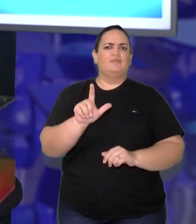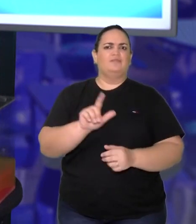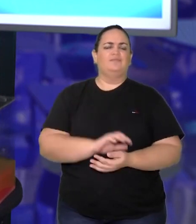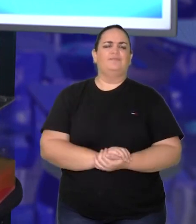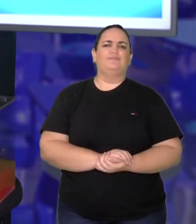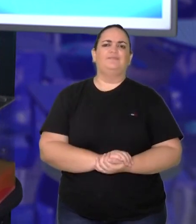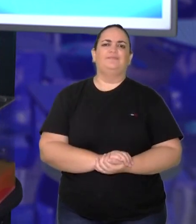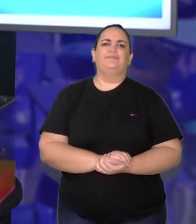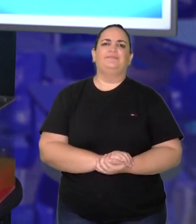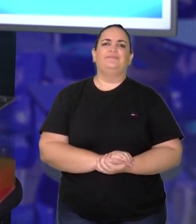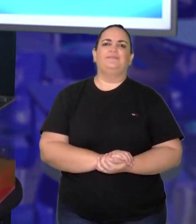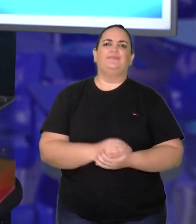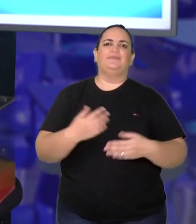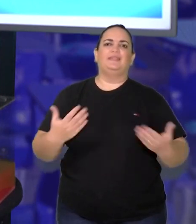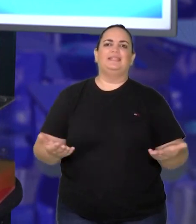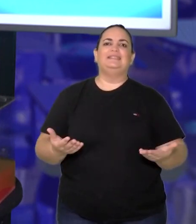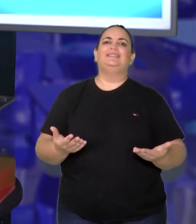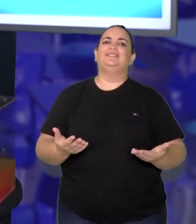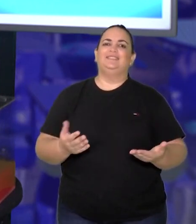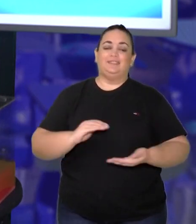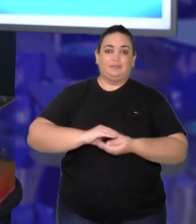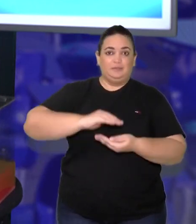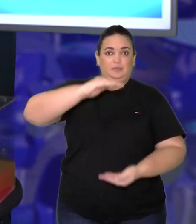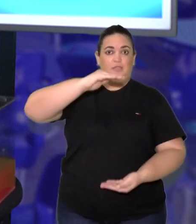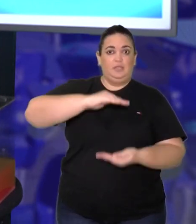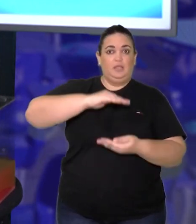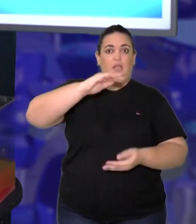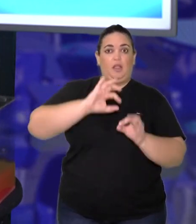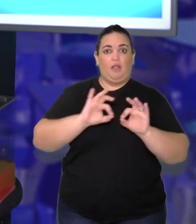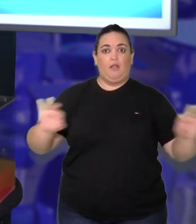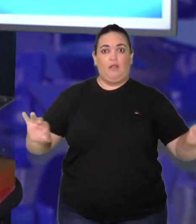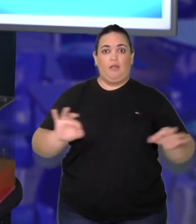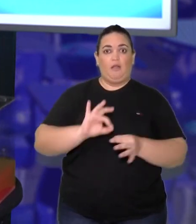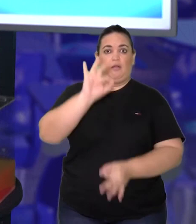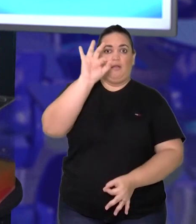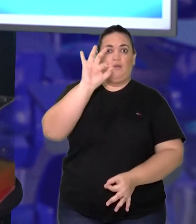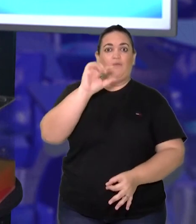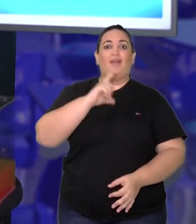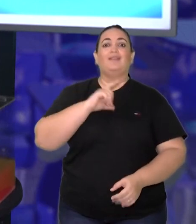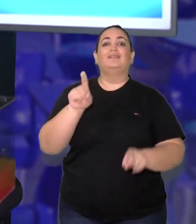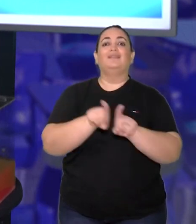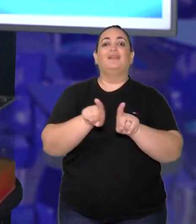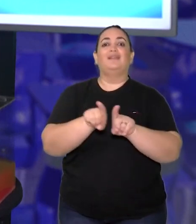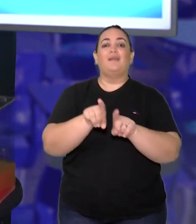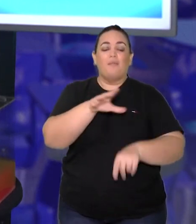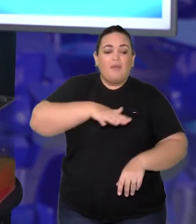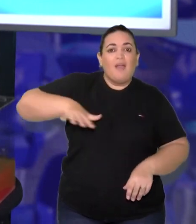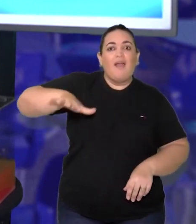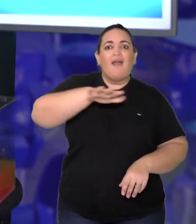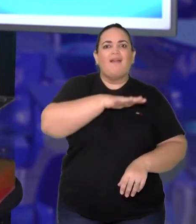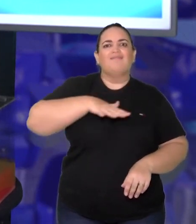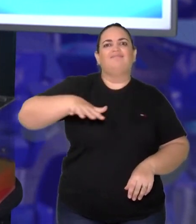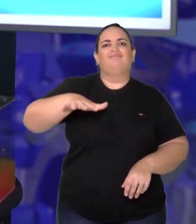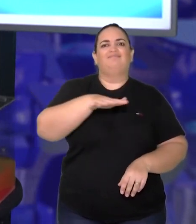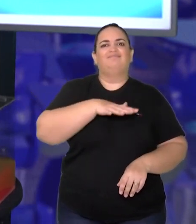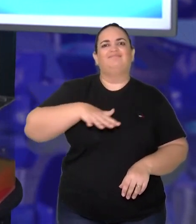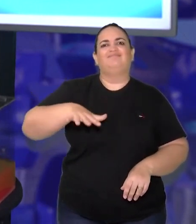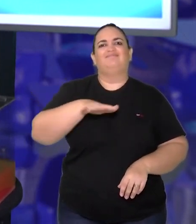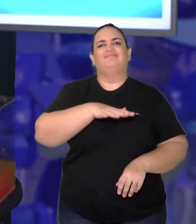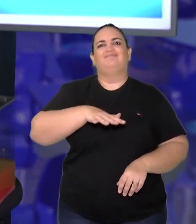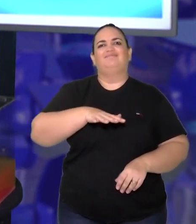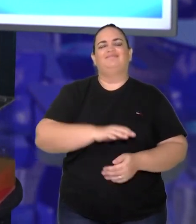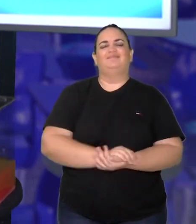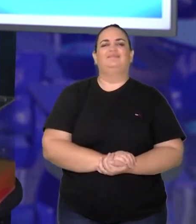Então, a questão do volume também, ela está associada ao que está ocupando o espaço. Então, pode existir um